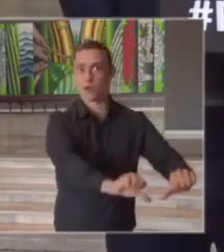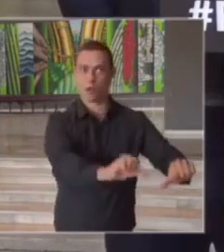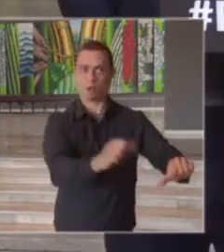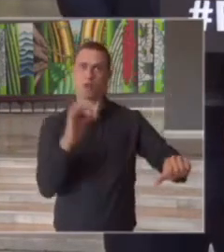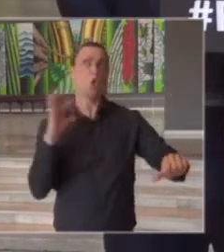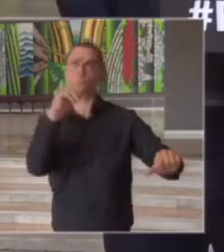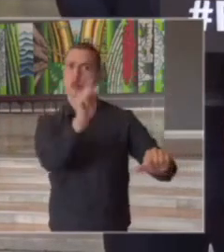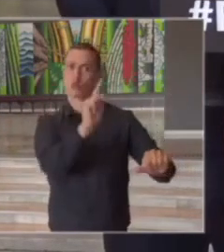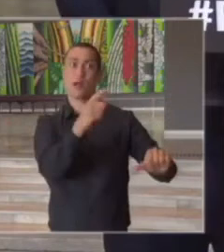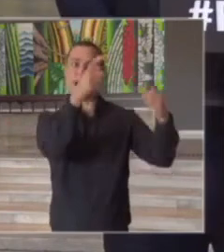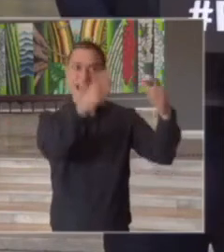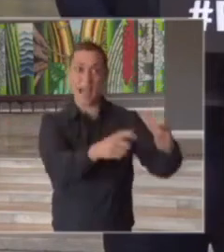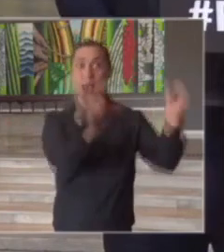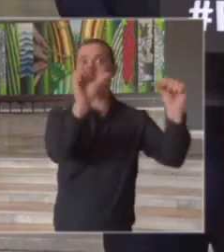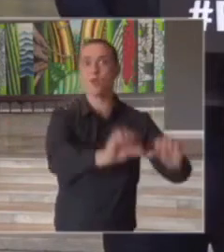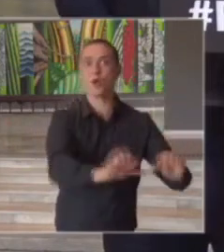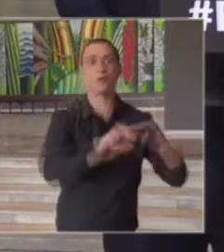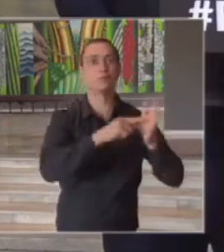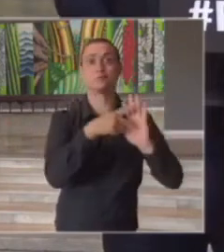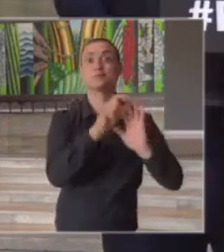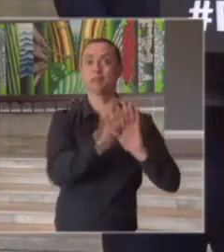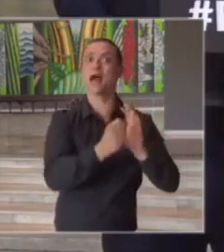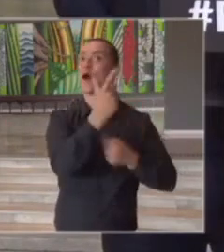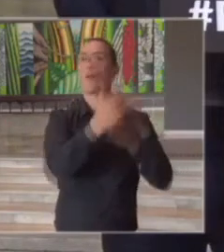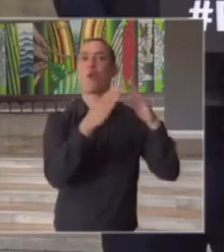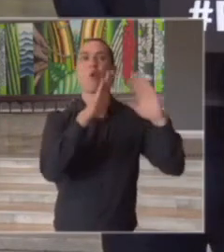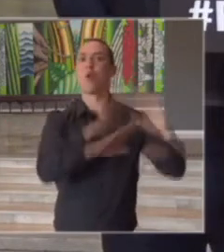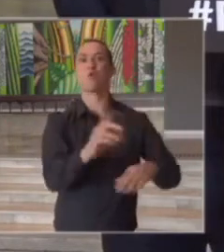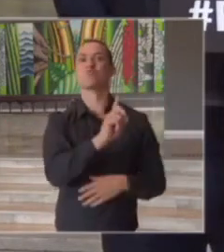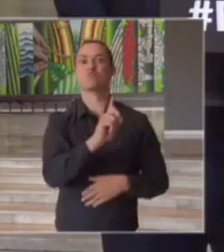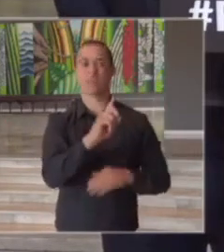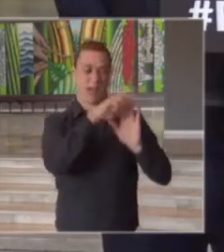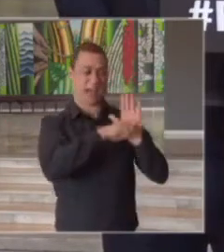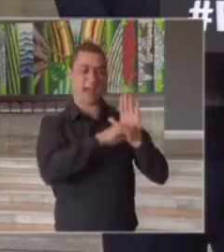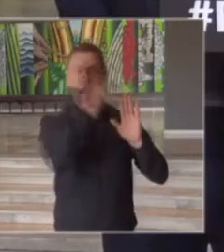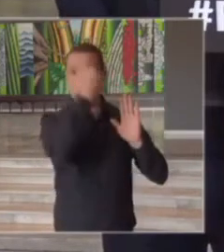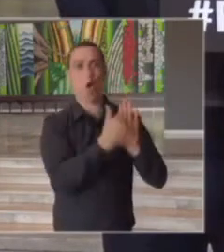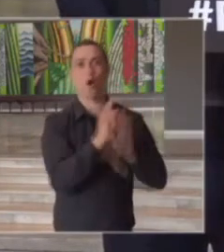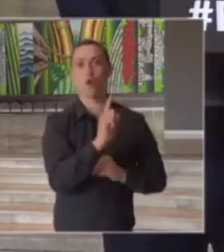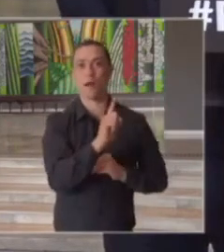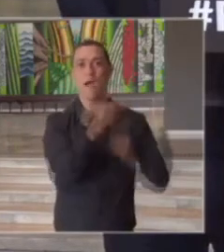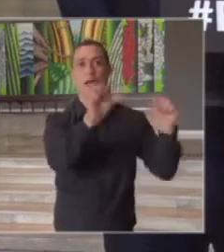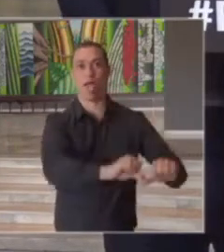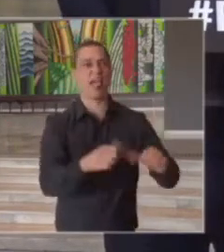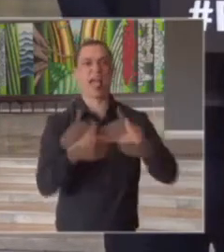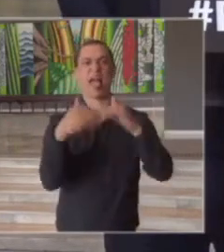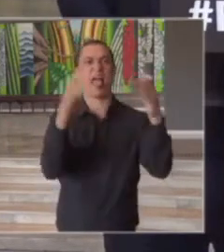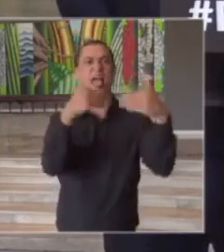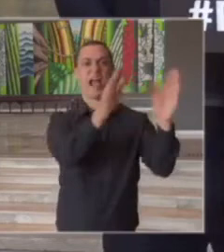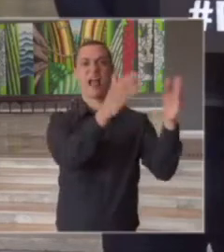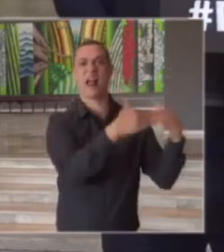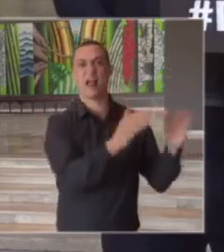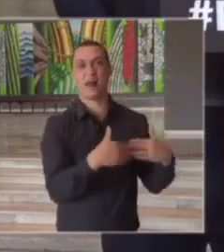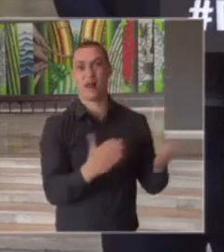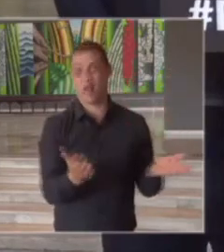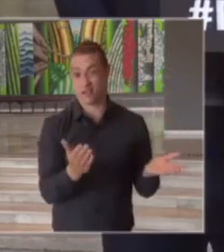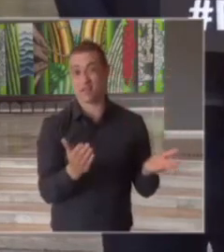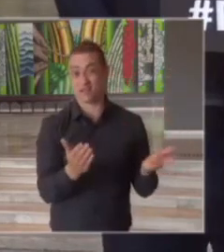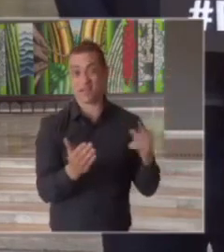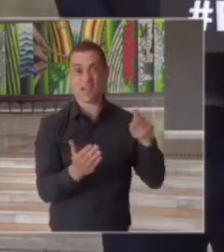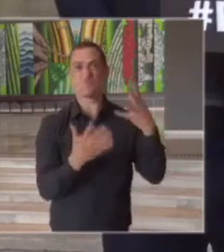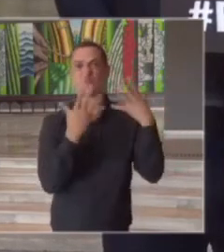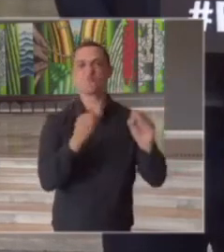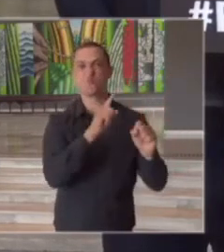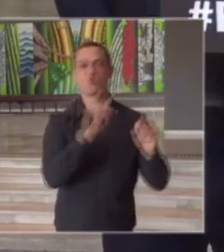regra mas algumas que pioraram elas não estavam seguindo as regras do plano abriram setores a mais abriram